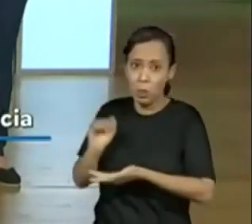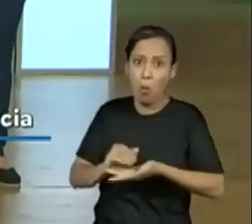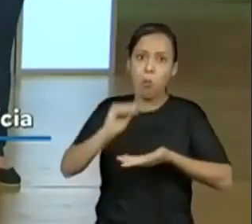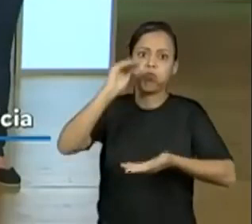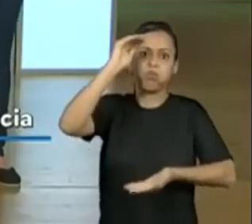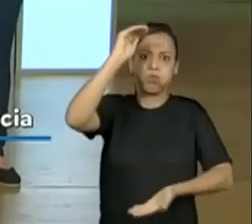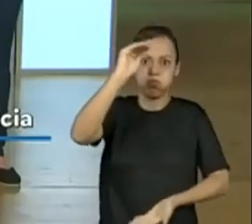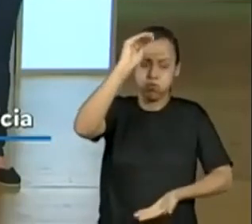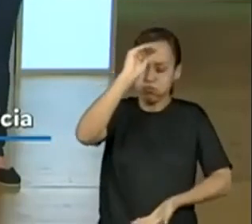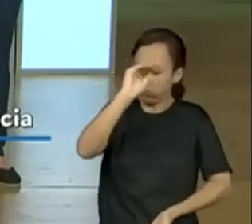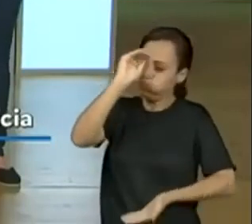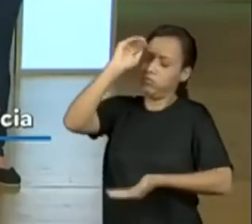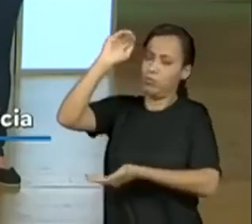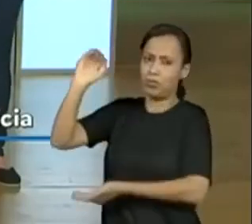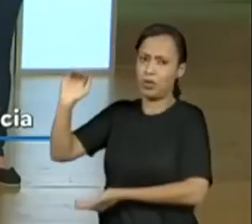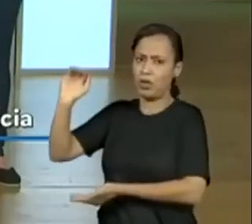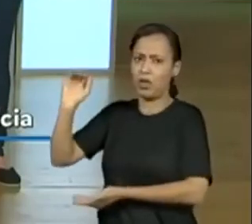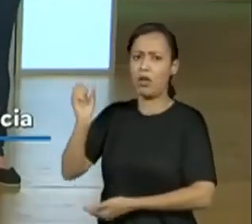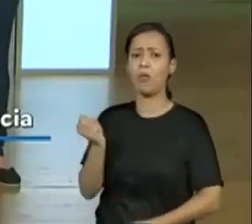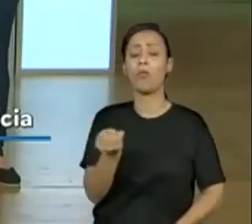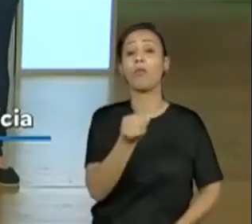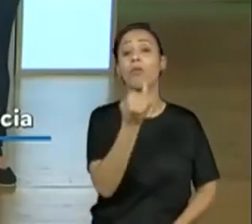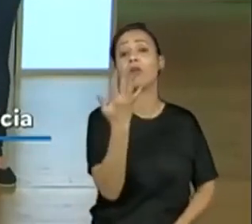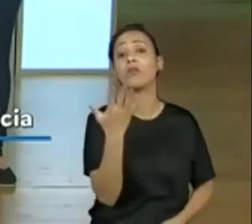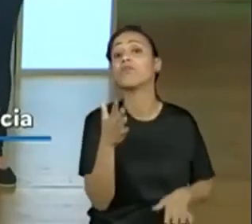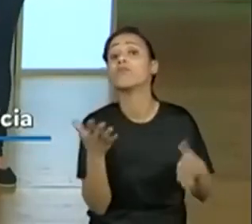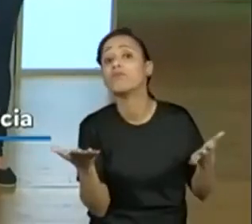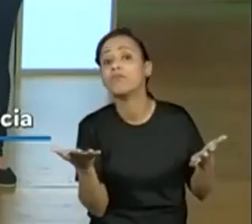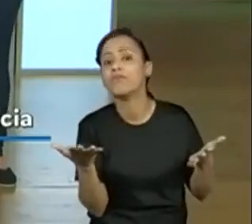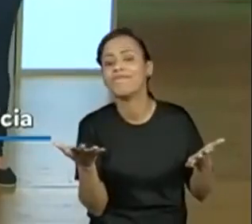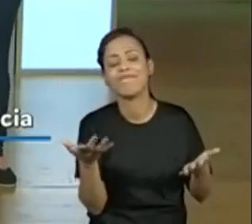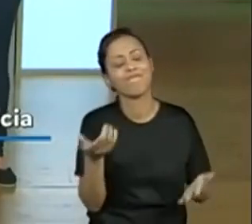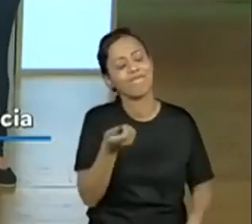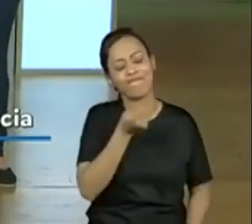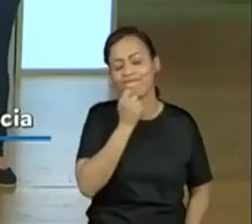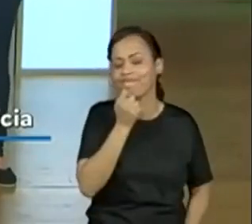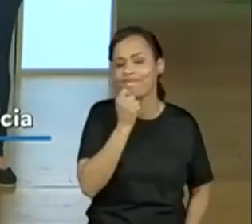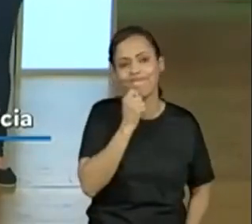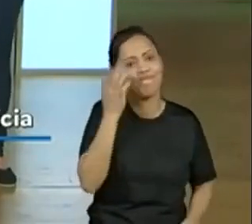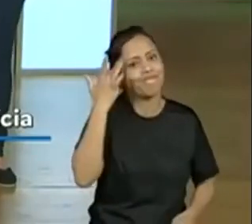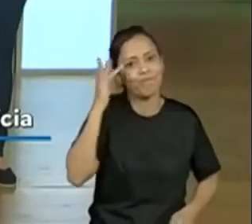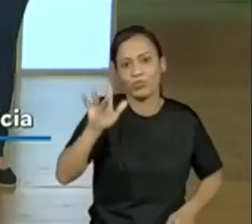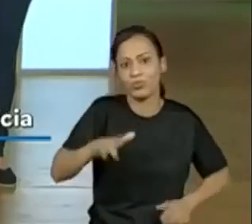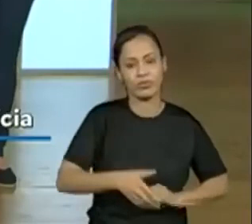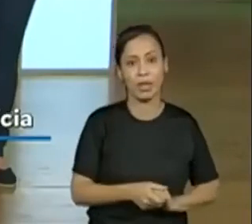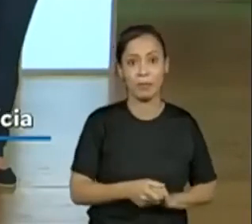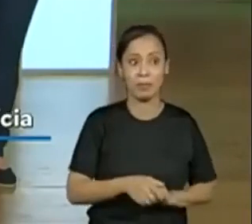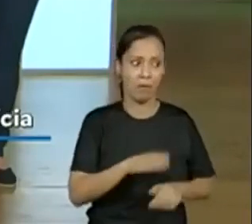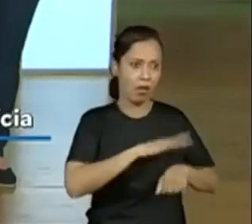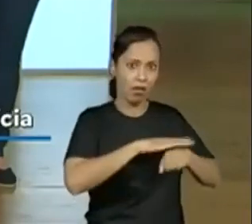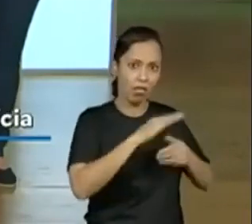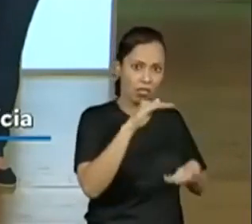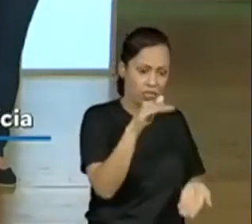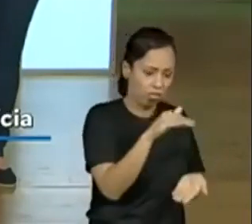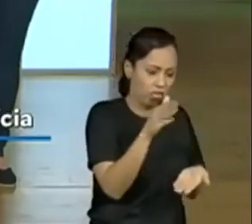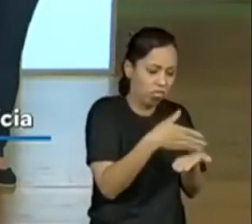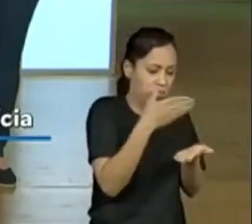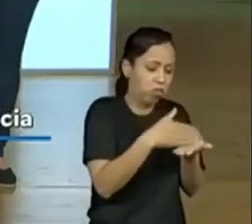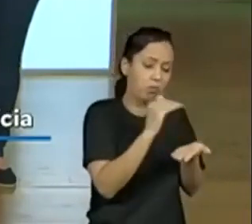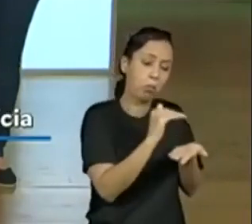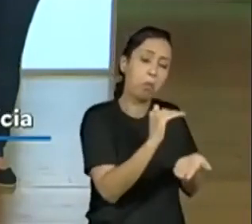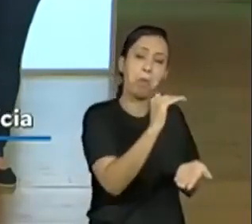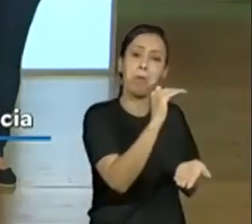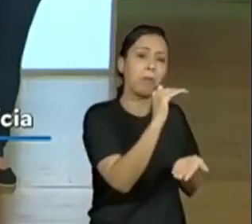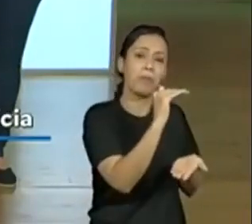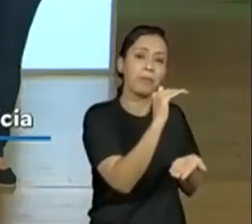quantidade, isso eles estão definindo aí. Eles vão caprichar. Então, foi esse o envolvimento e, olha,